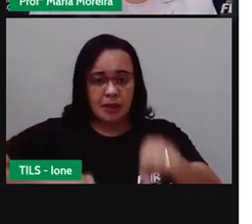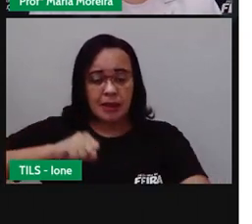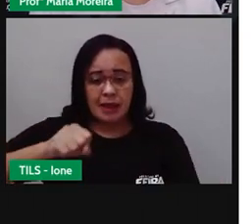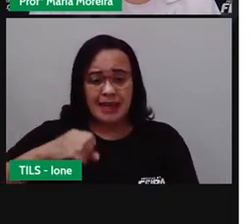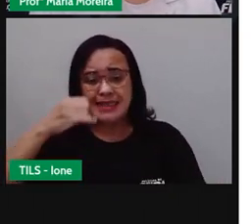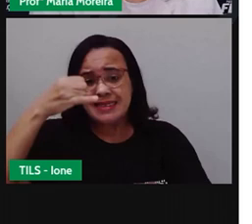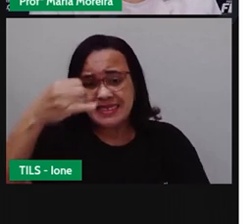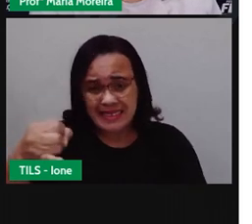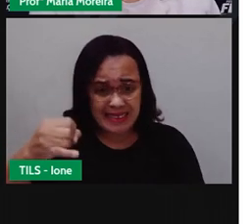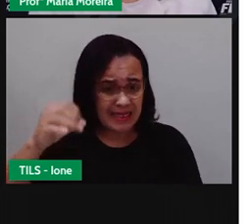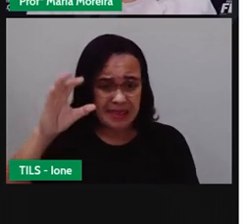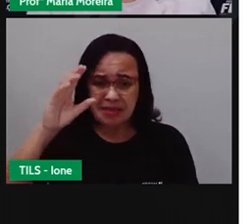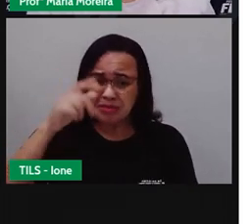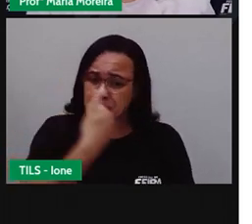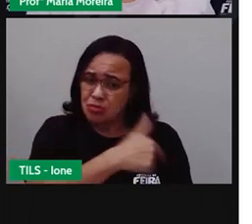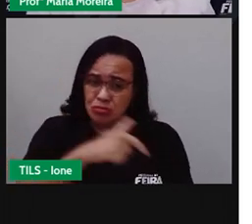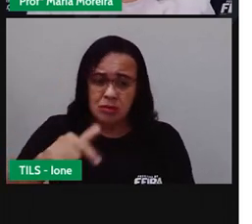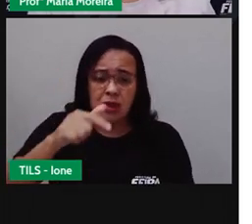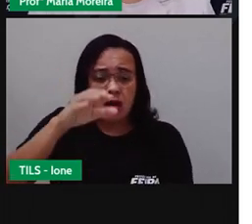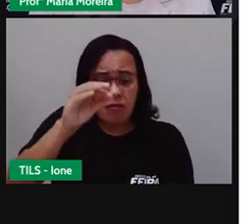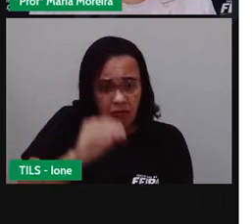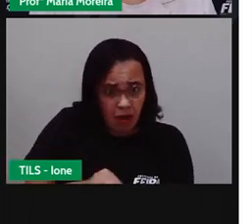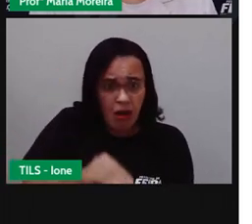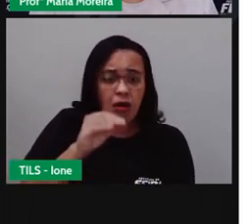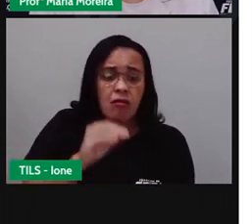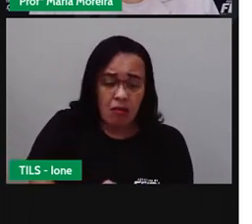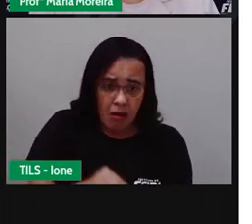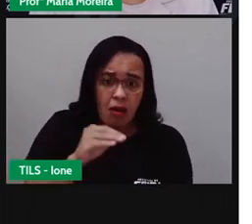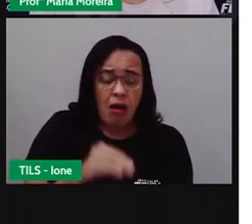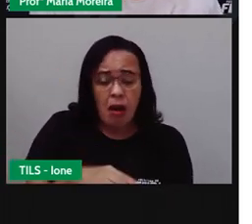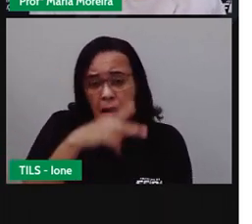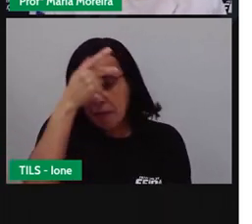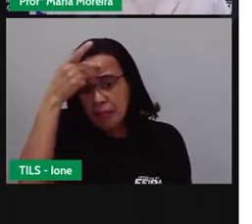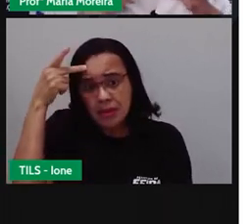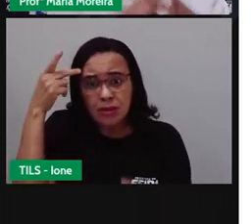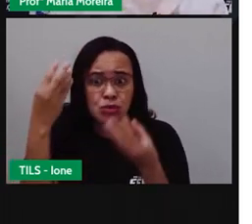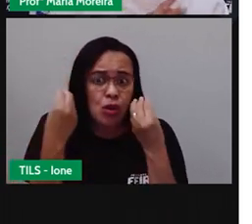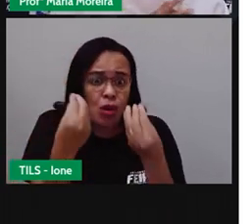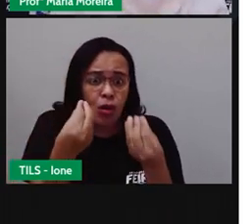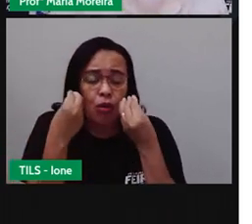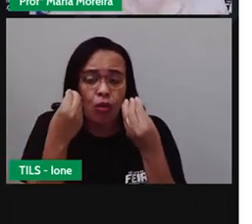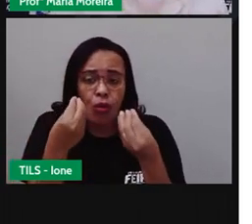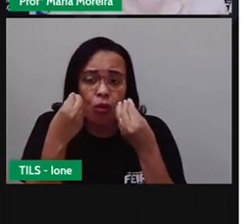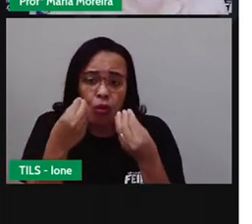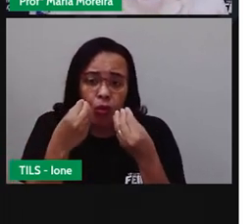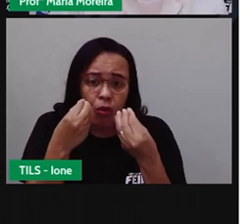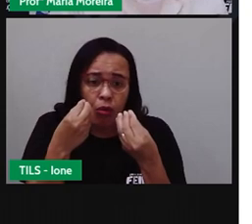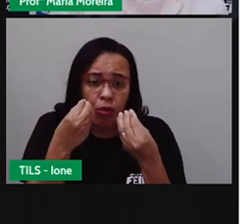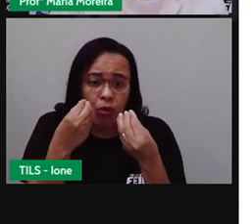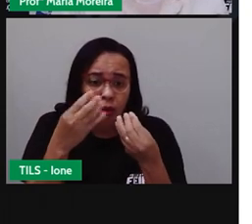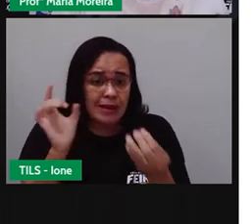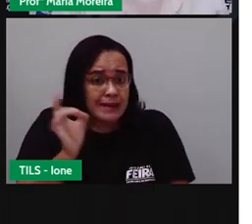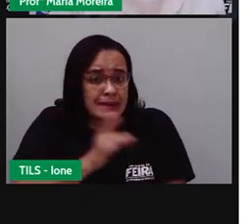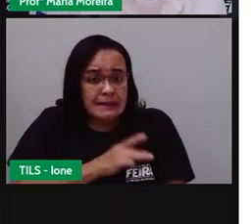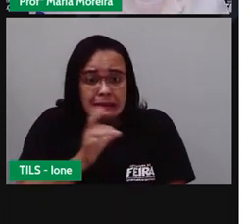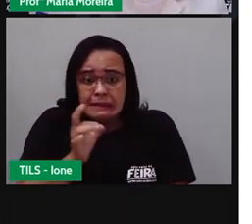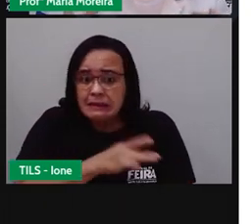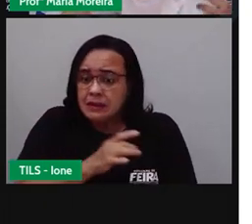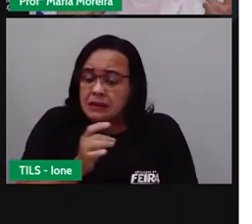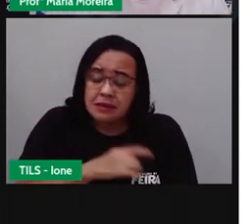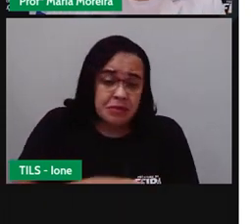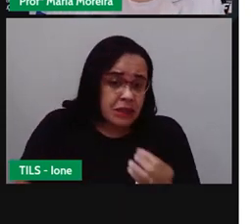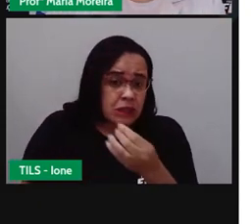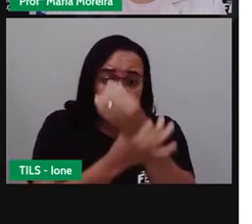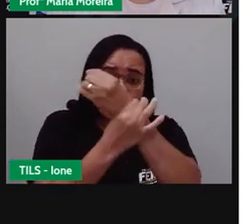sentirão seguros para encarar o quê? O trajeto. Então, faz parte da mobilidade urbana também dar